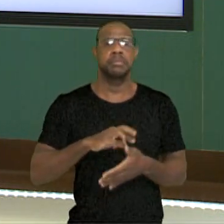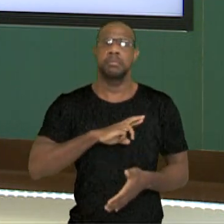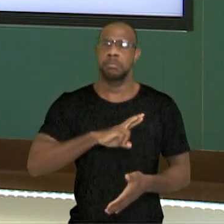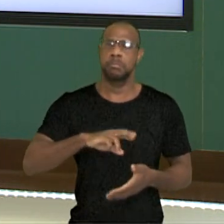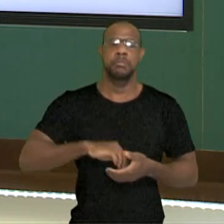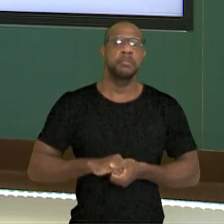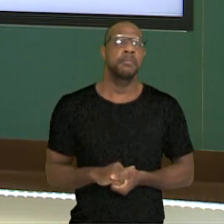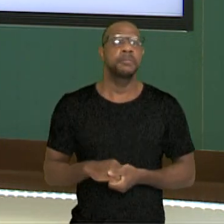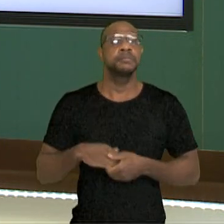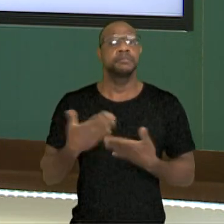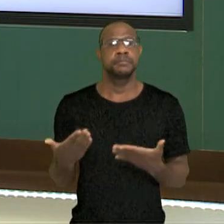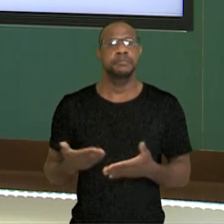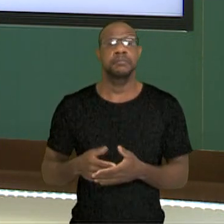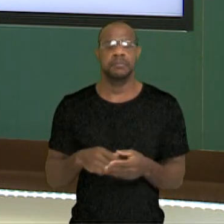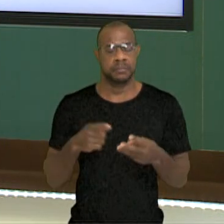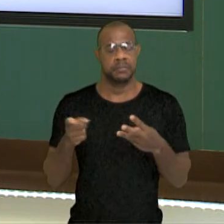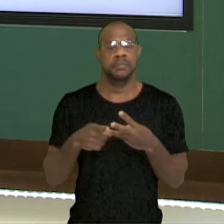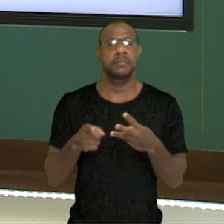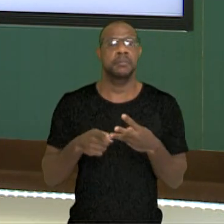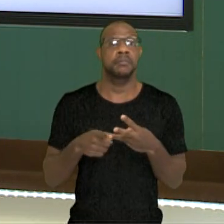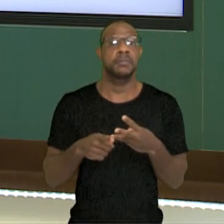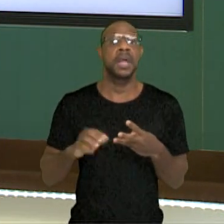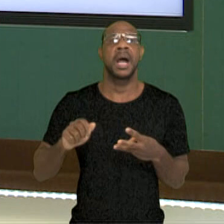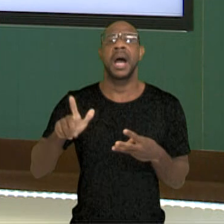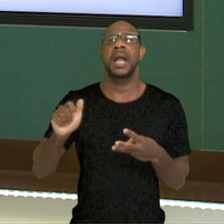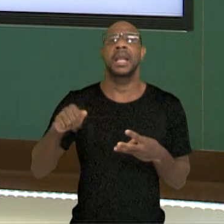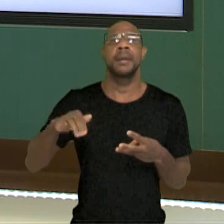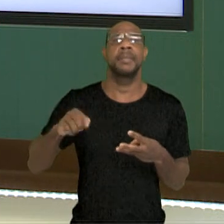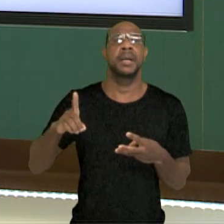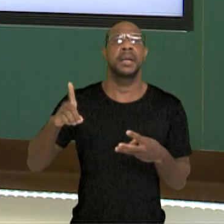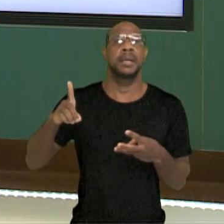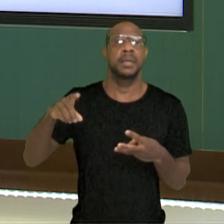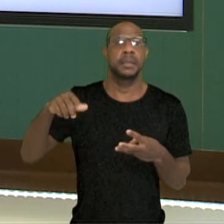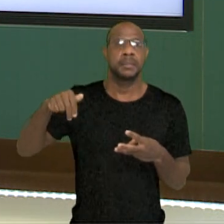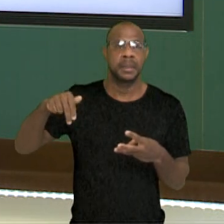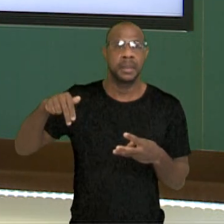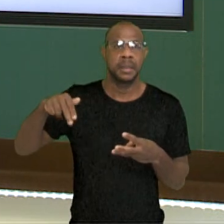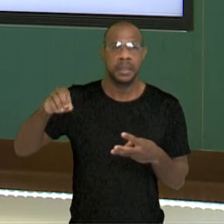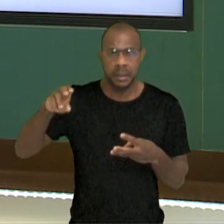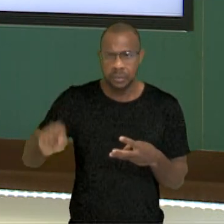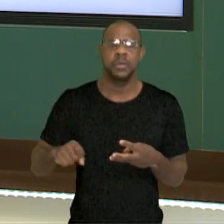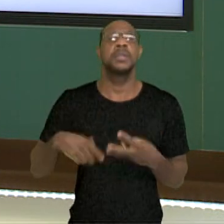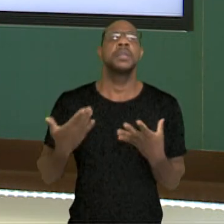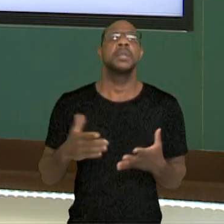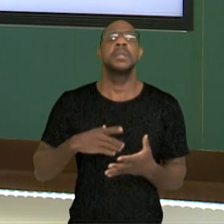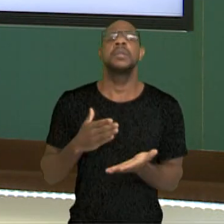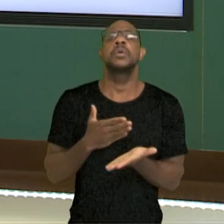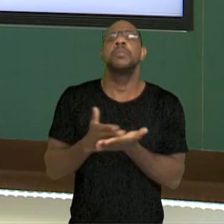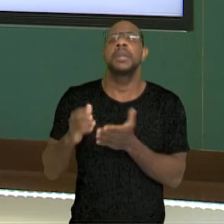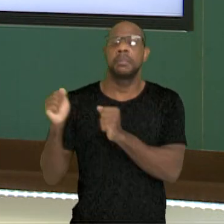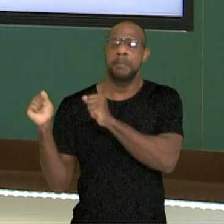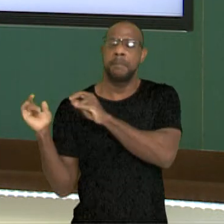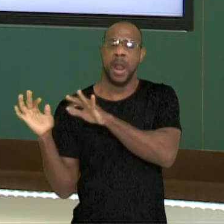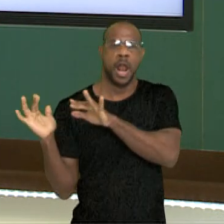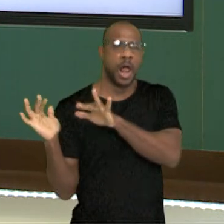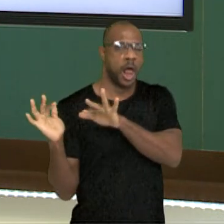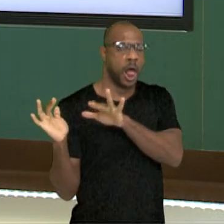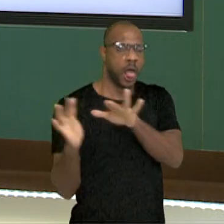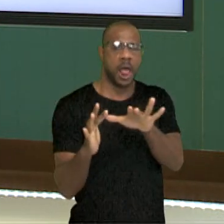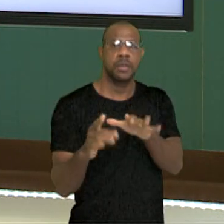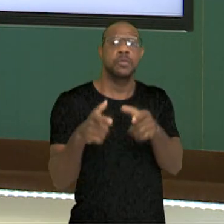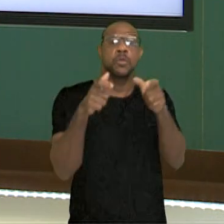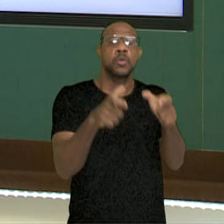Outro povo que a gente tem são os Alamanos, né? Que eles migraram, começaram a entrar, né, no